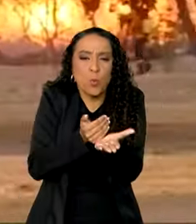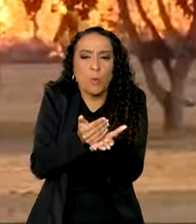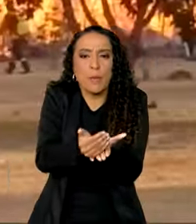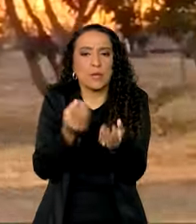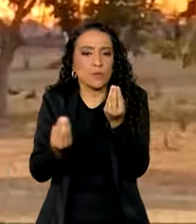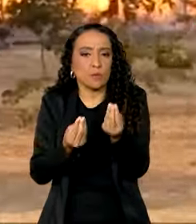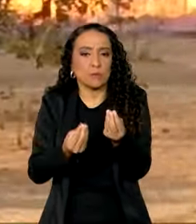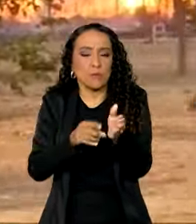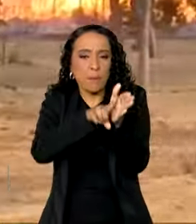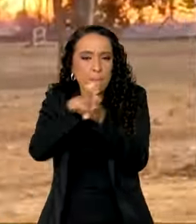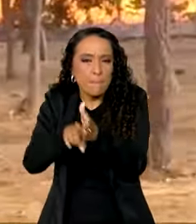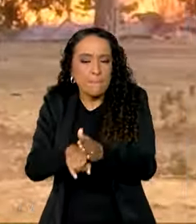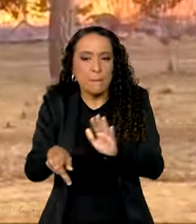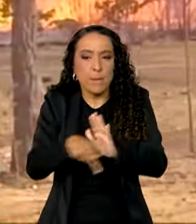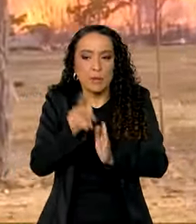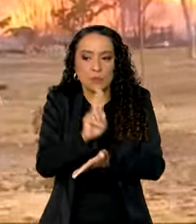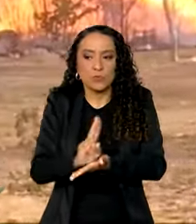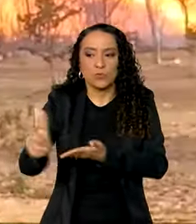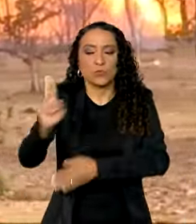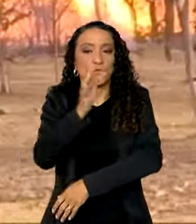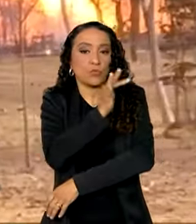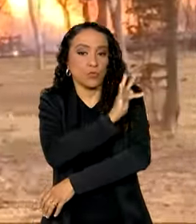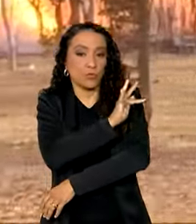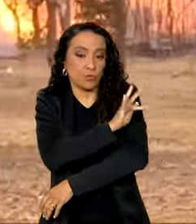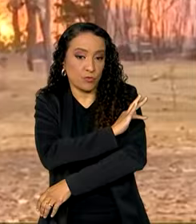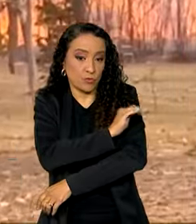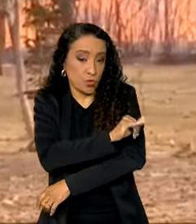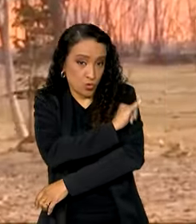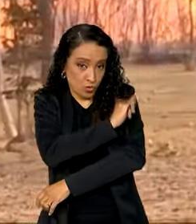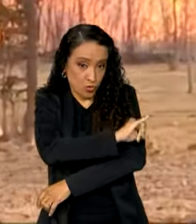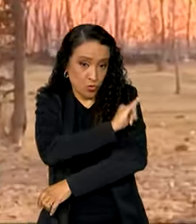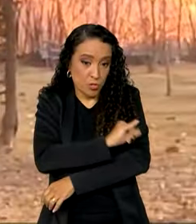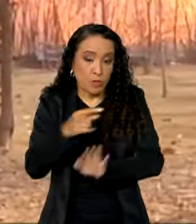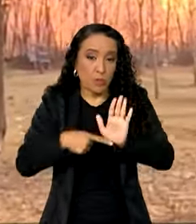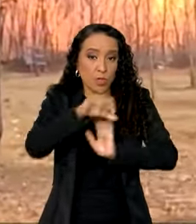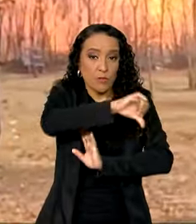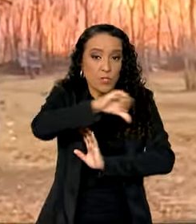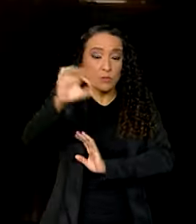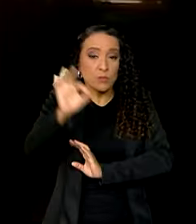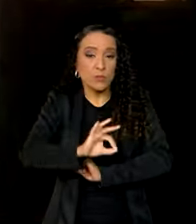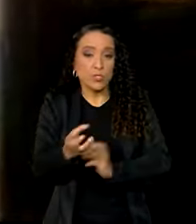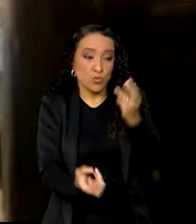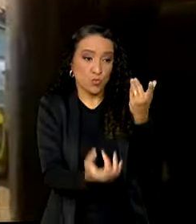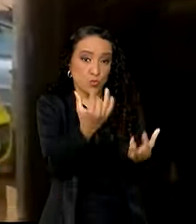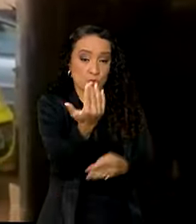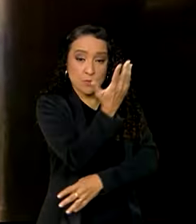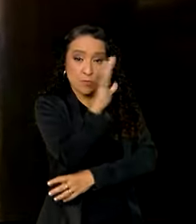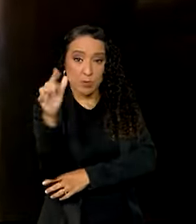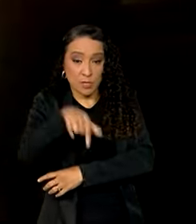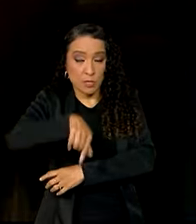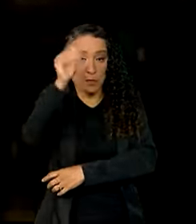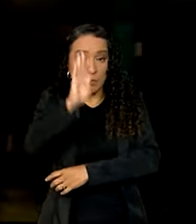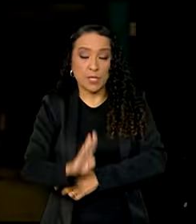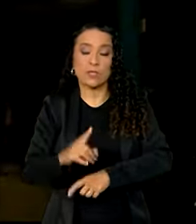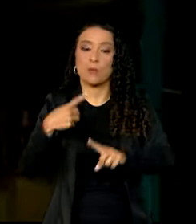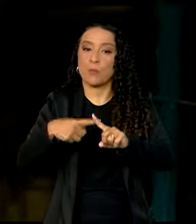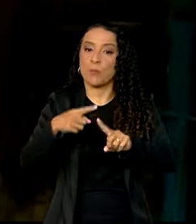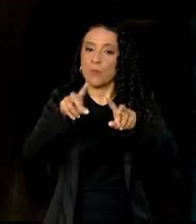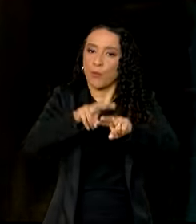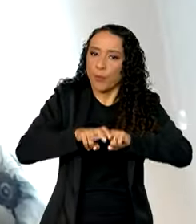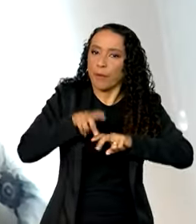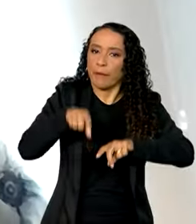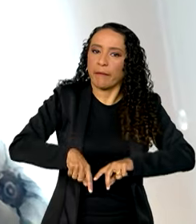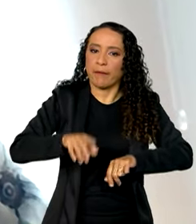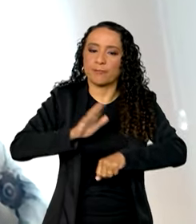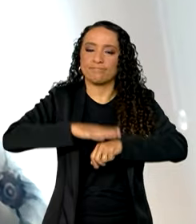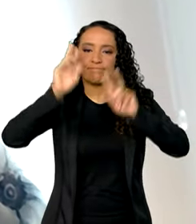Pesquisa da Universidade Federal do Rio de Janeiro revela que 99% dos incêndios ambientais no Brasil são por ação